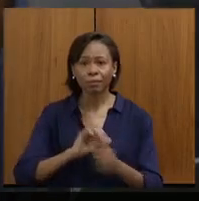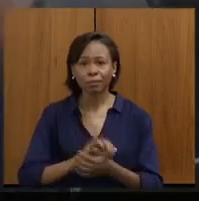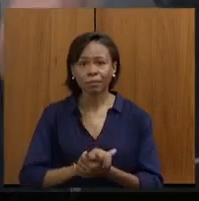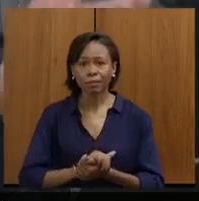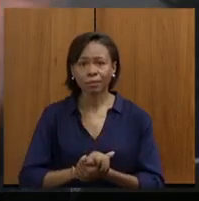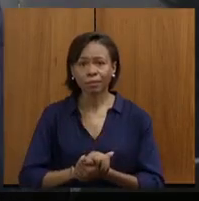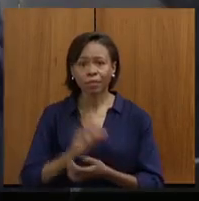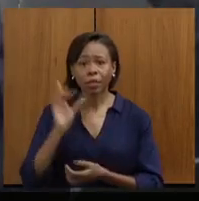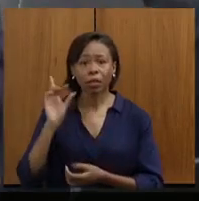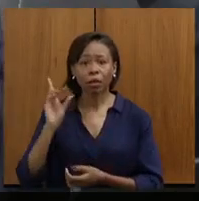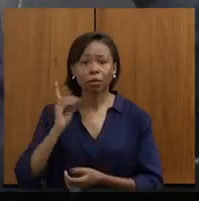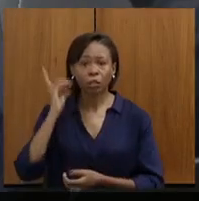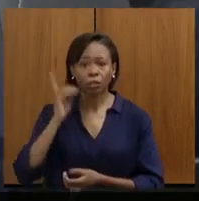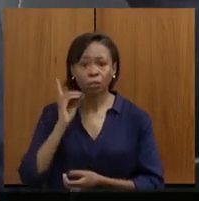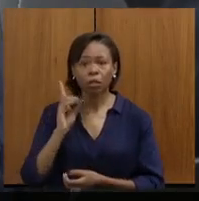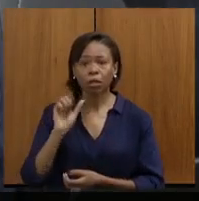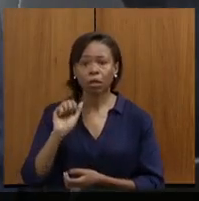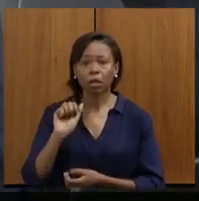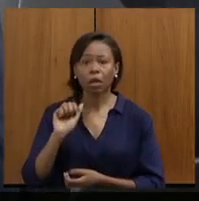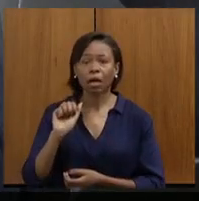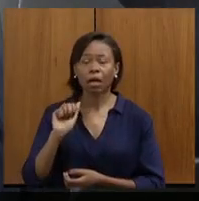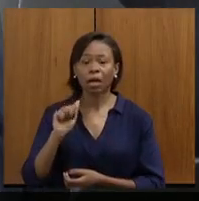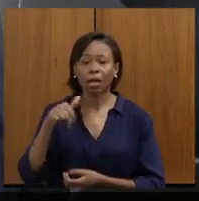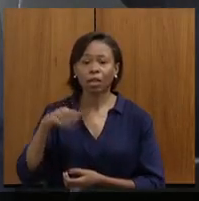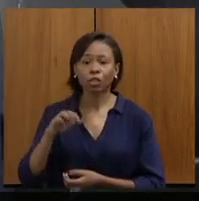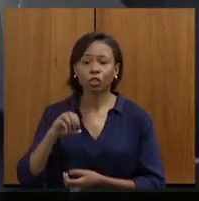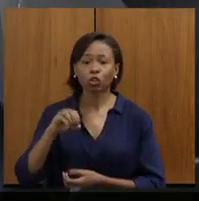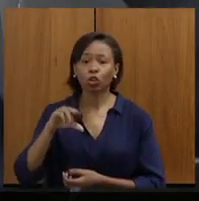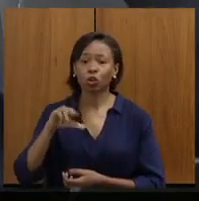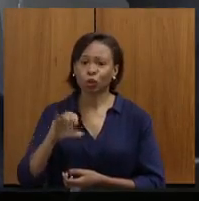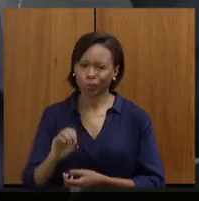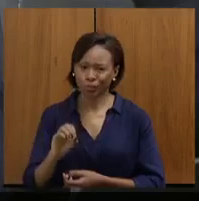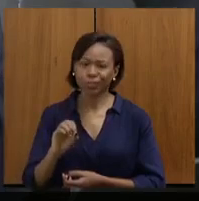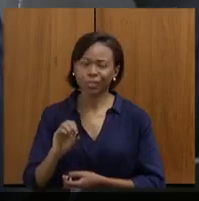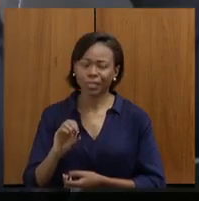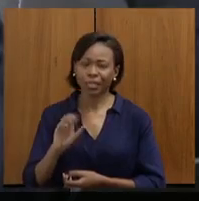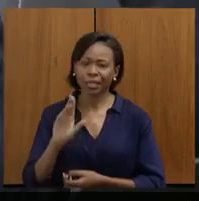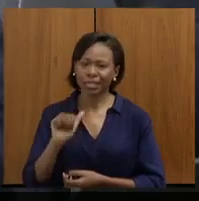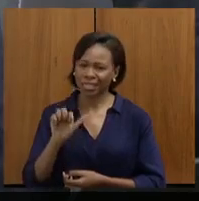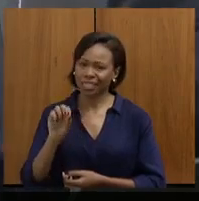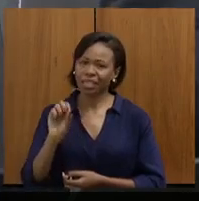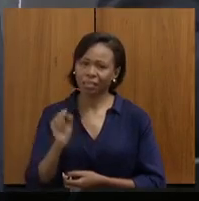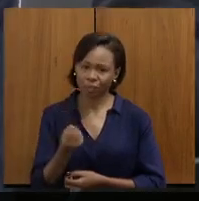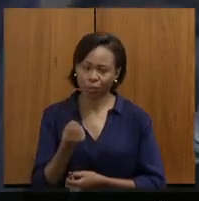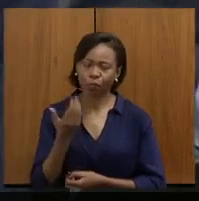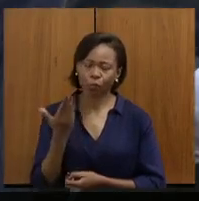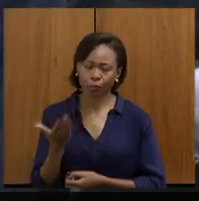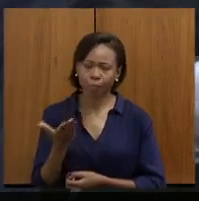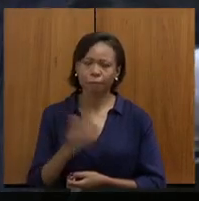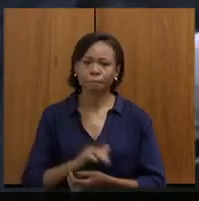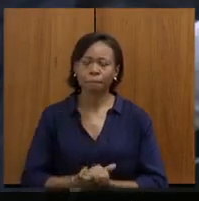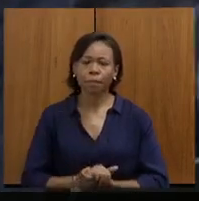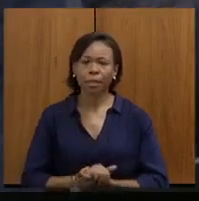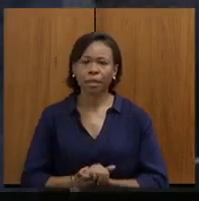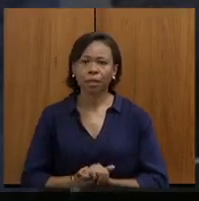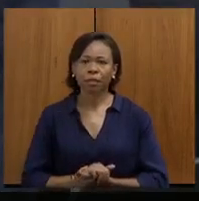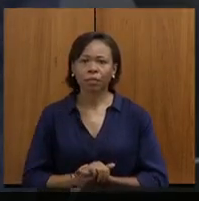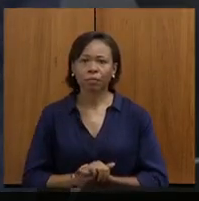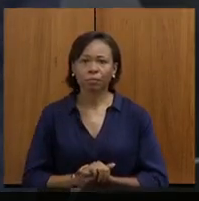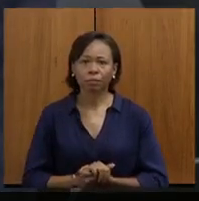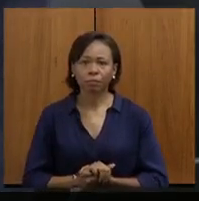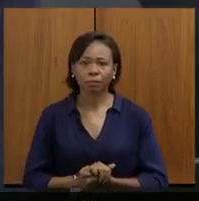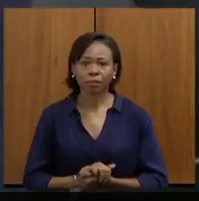Arantes é um deputado, Antônio Carlos Arantes, desculpe aqui a informalidade, aqui na tribuna, não é o caso.